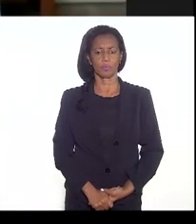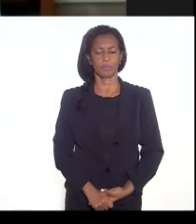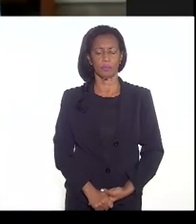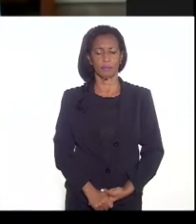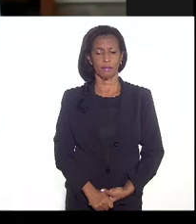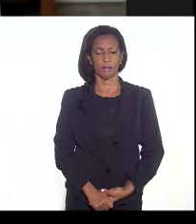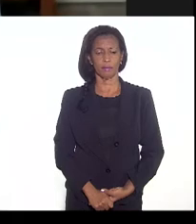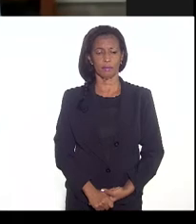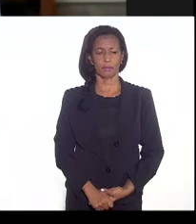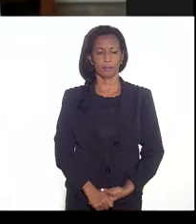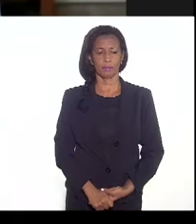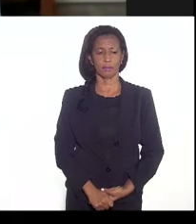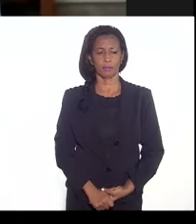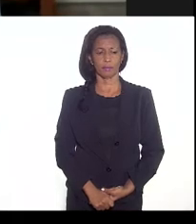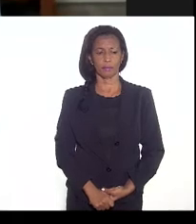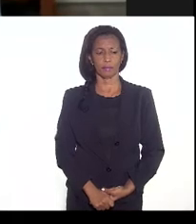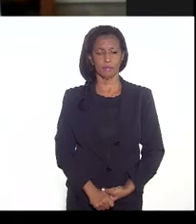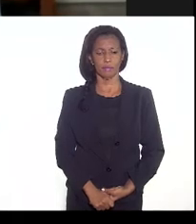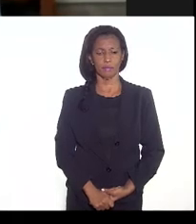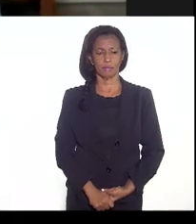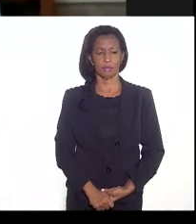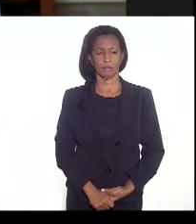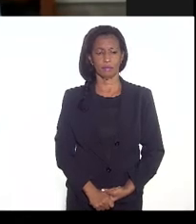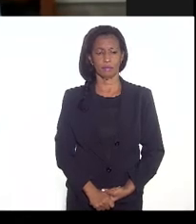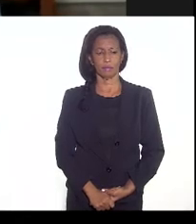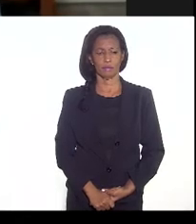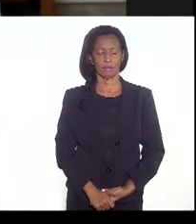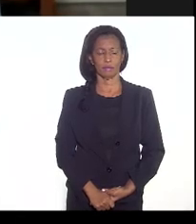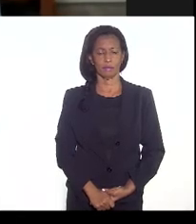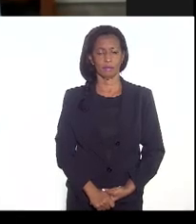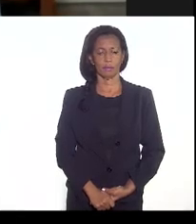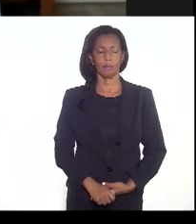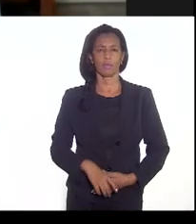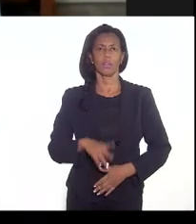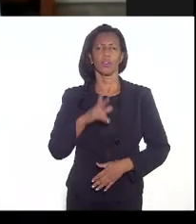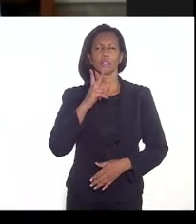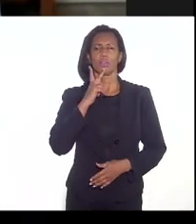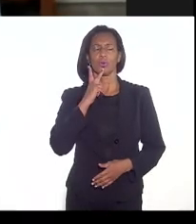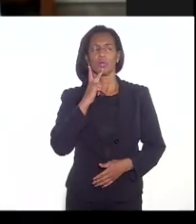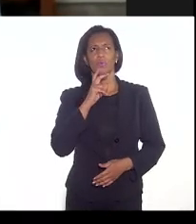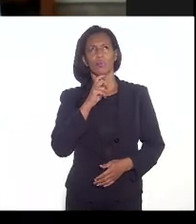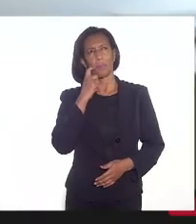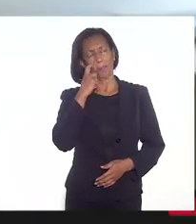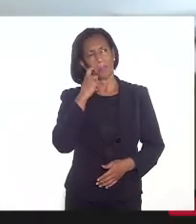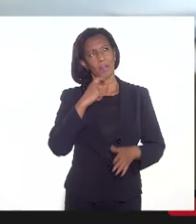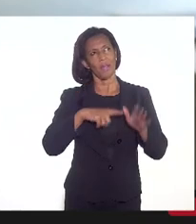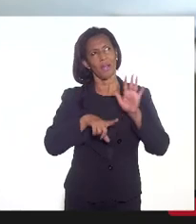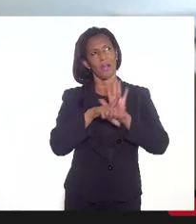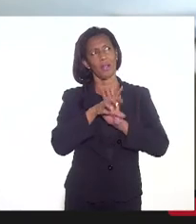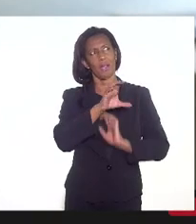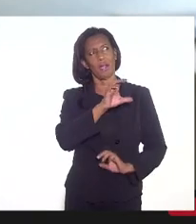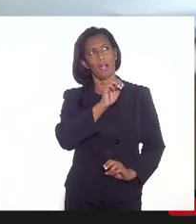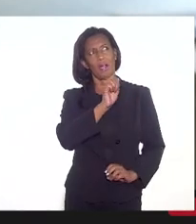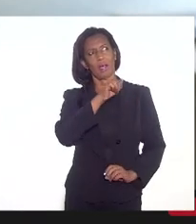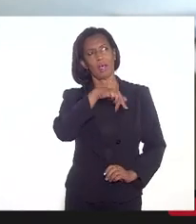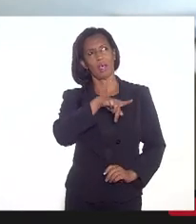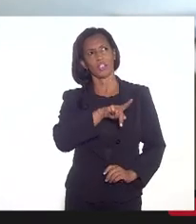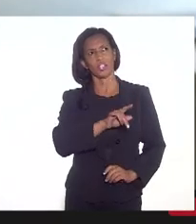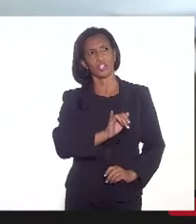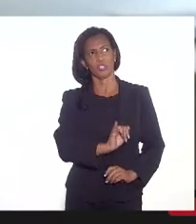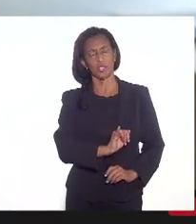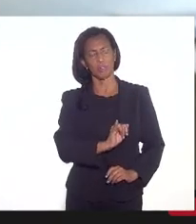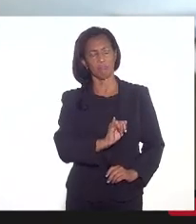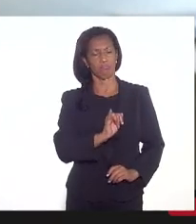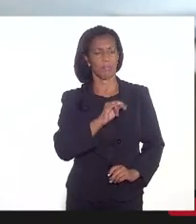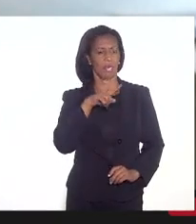Secretário, só em adendo à questão da Lei Candir, eu devo concluir até o meio da semana que vem,